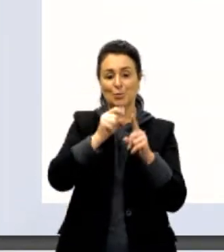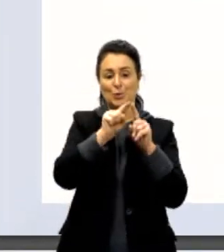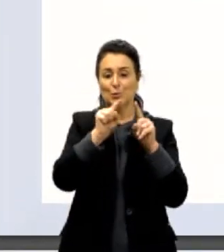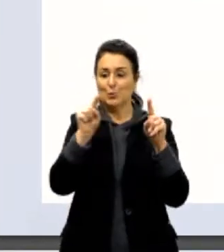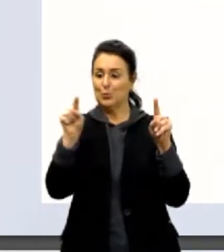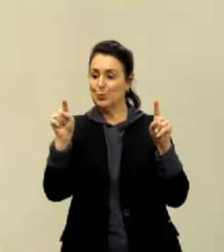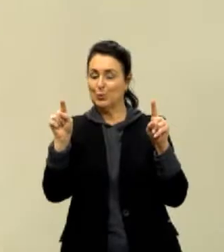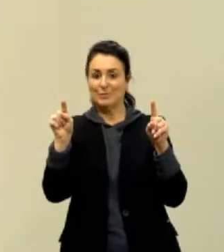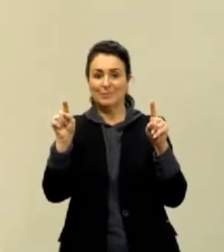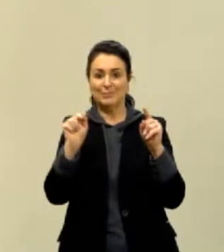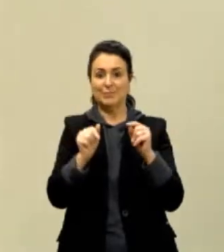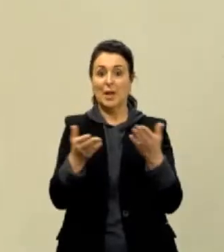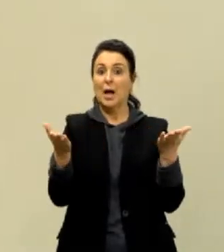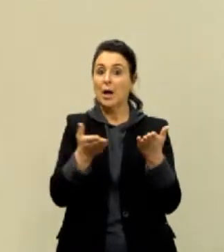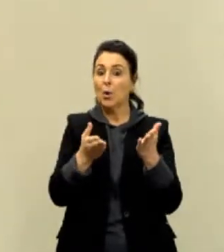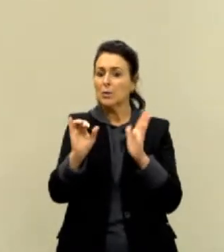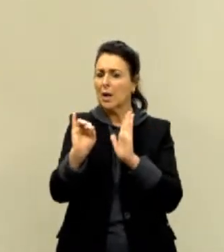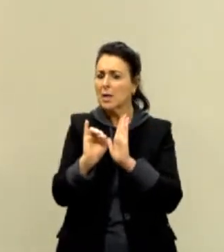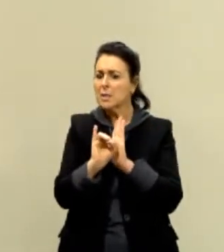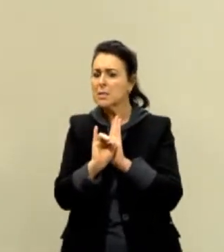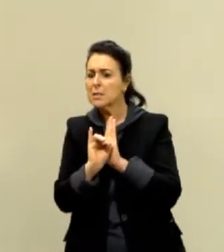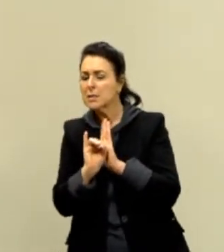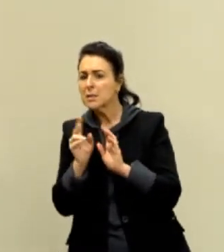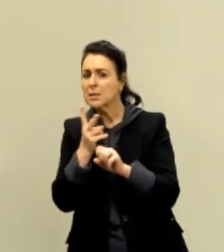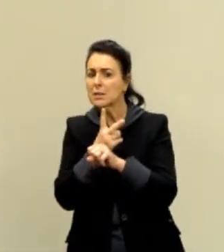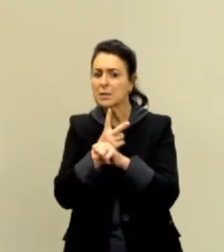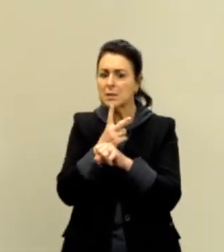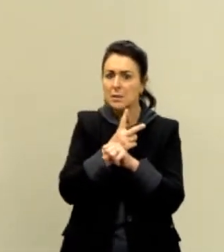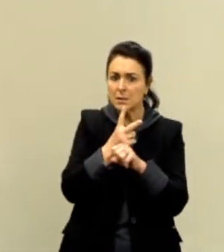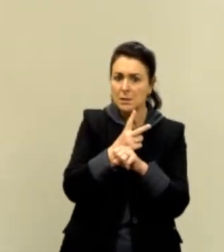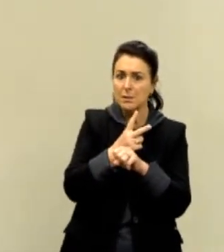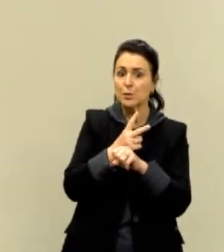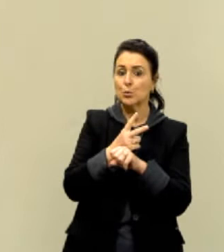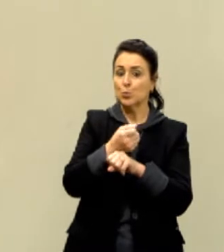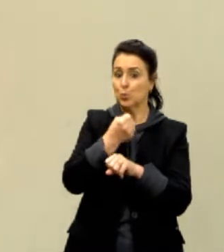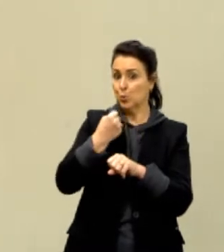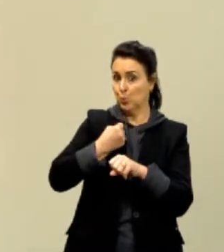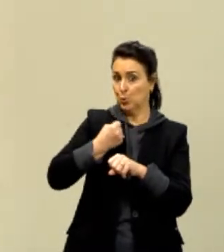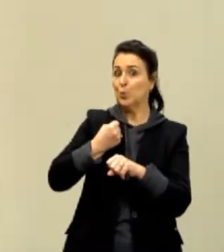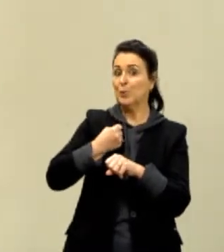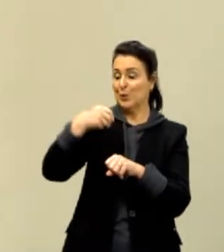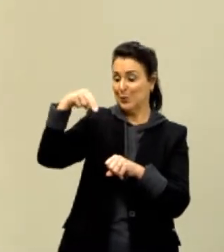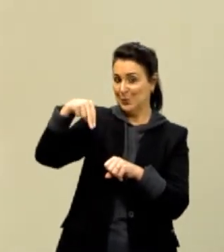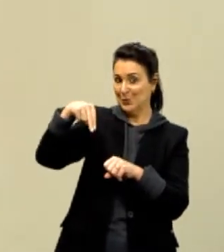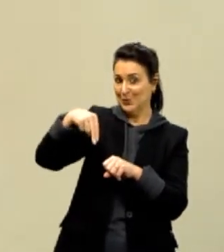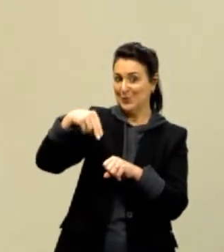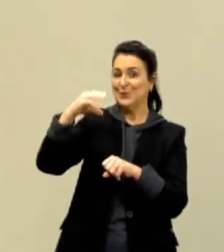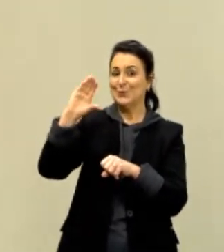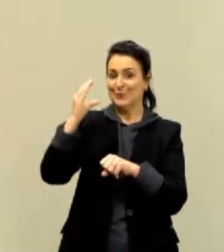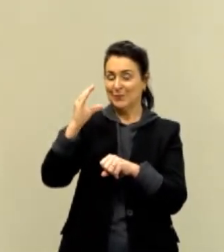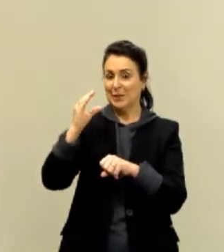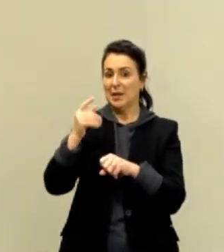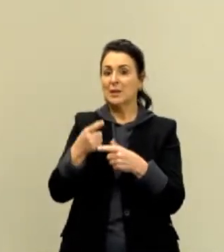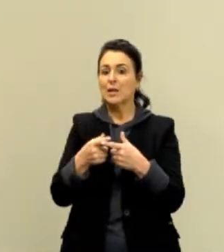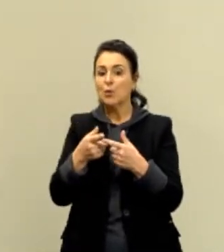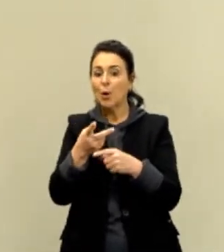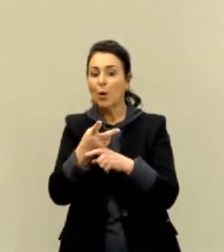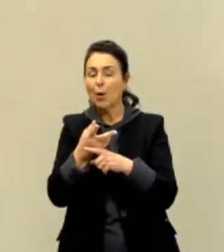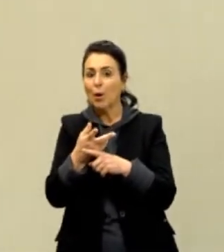Nós estamos só identificando ver se o número é notação científica ou não, tá? A gente está só testando as condições 1 e 2.